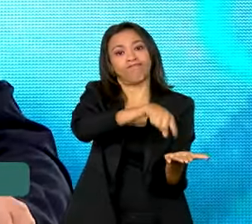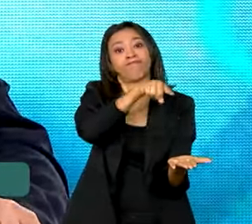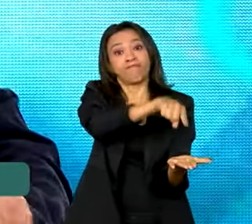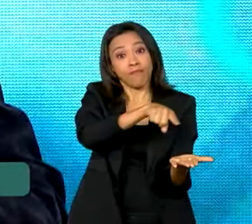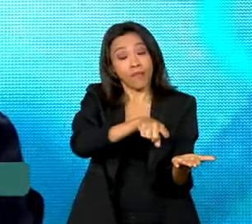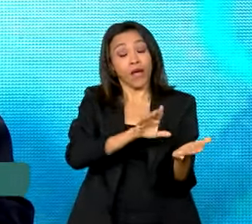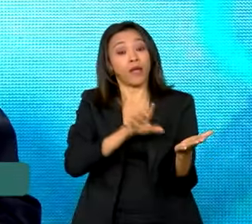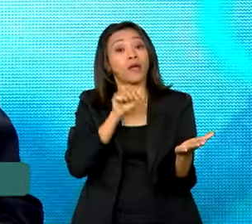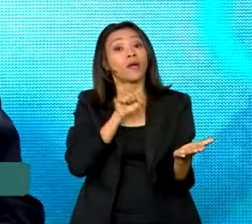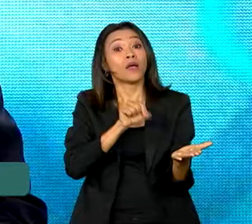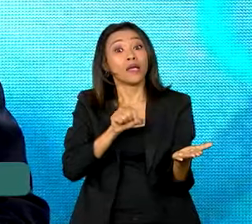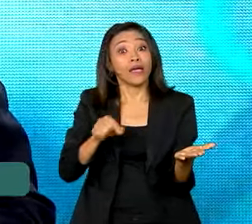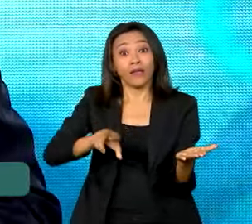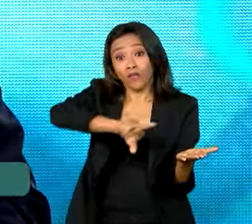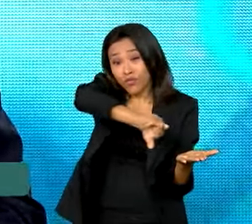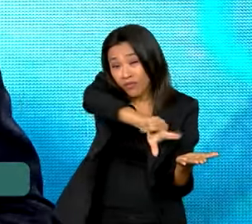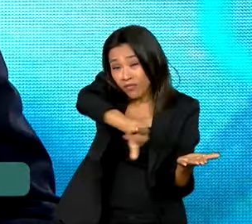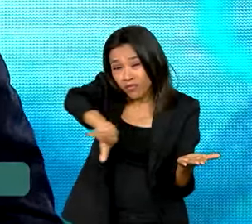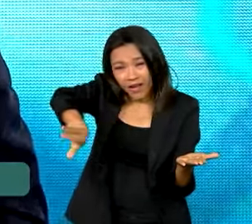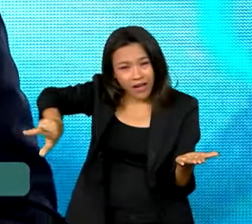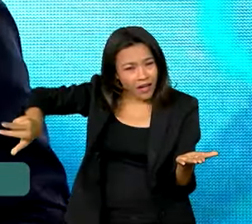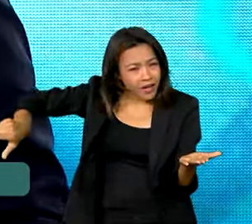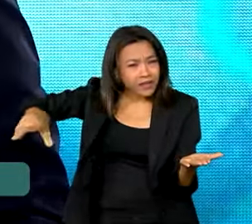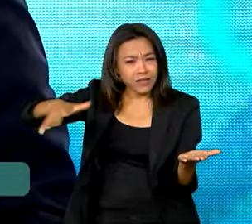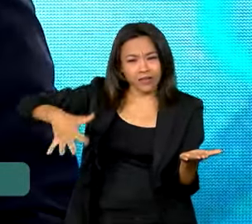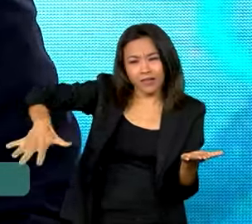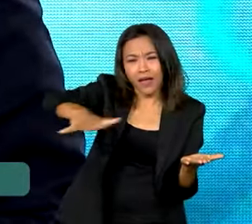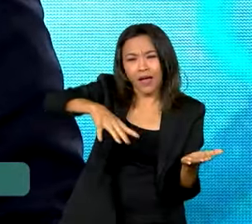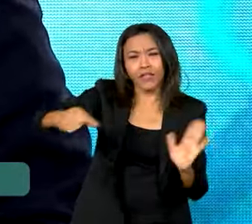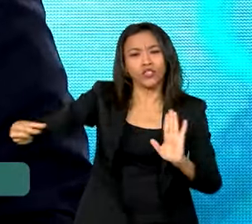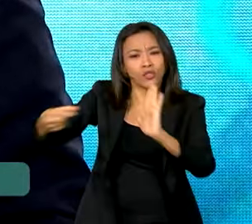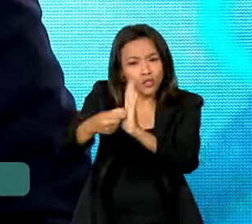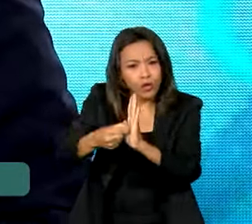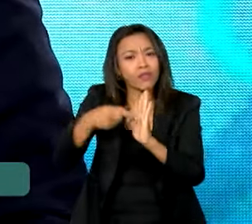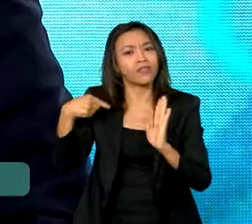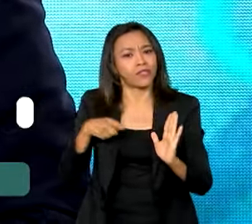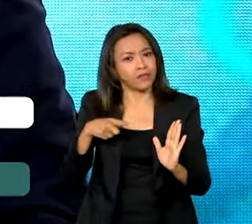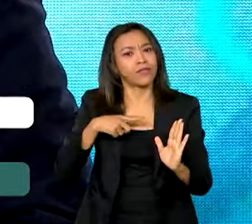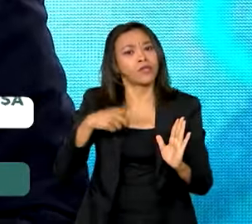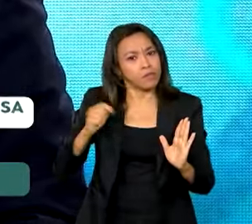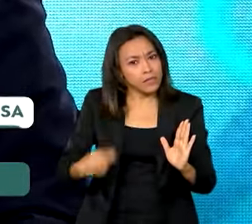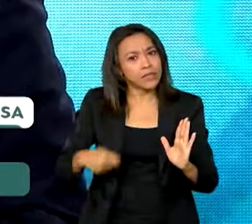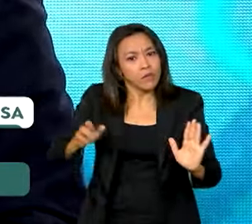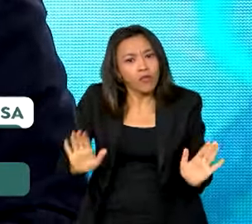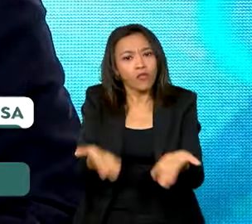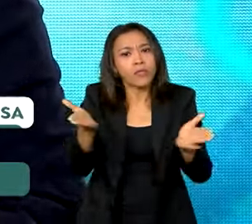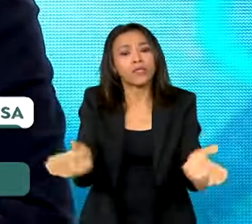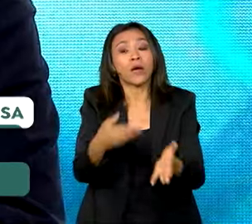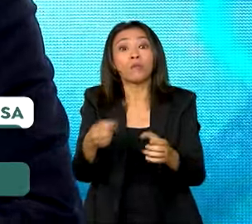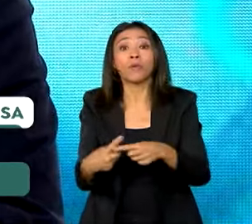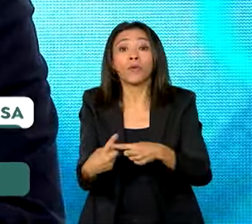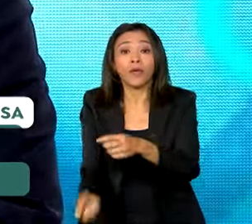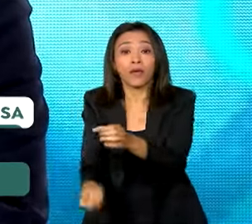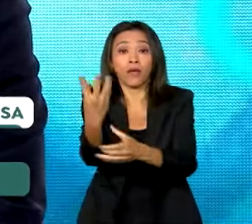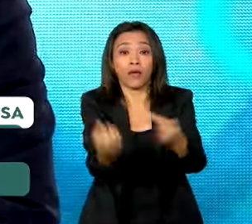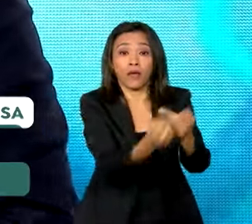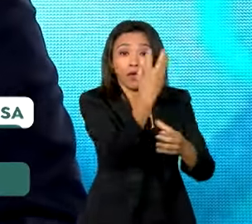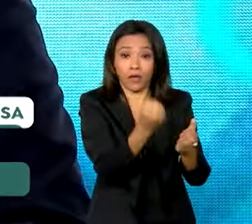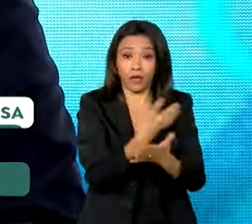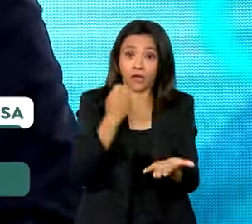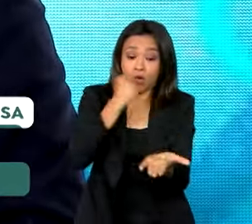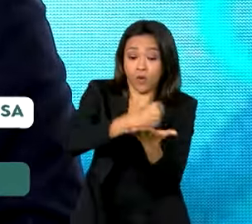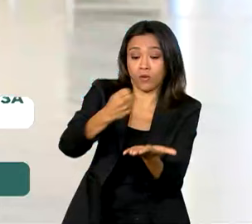sustentar essas atividades na área de software, que nós precisamos fomentar no Brasil, que gera emprego, todo o serviço